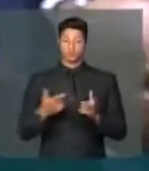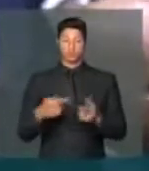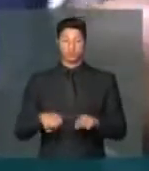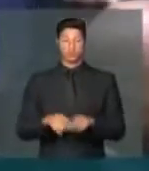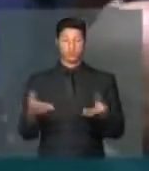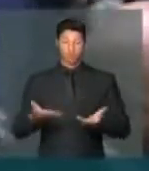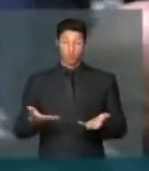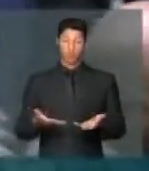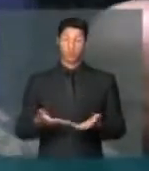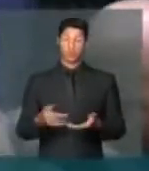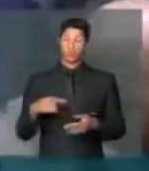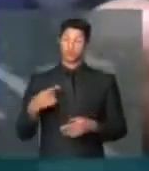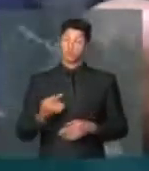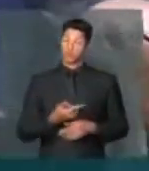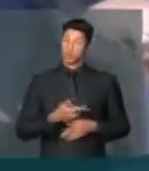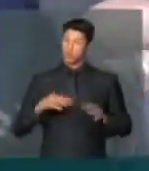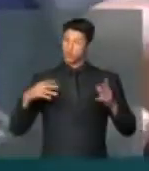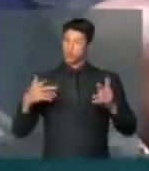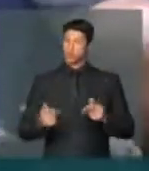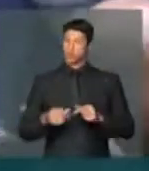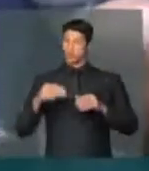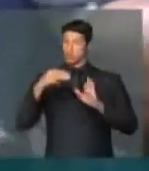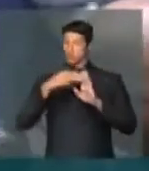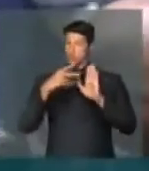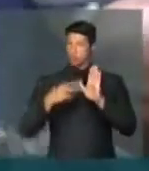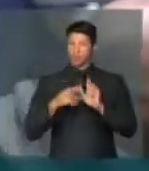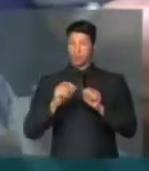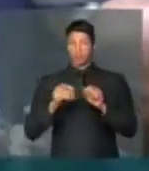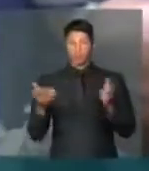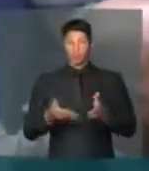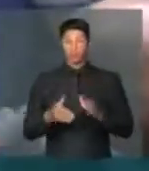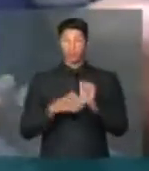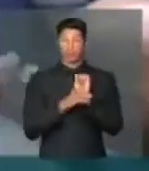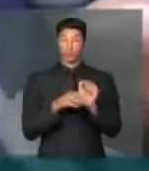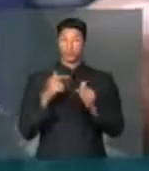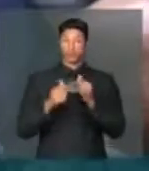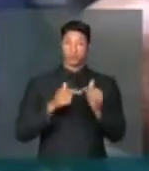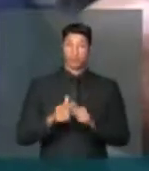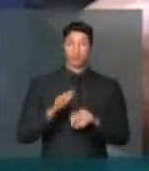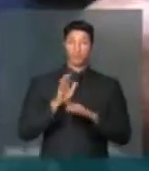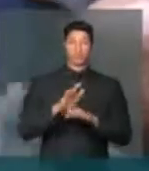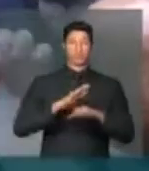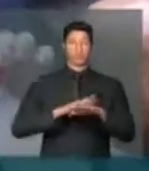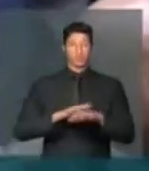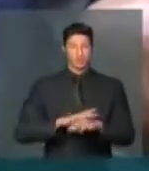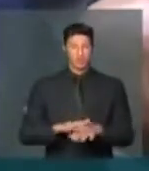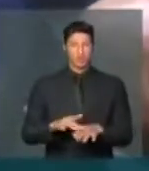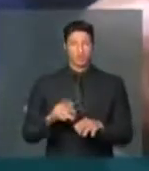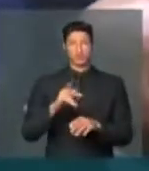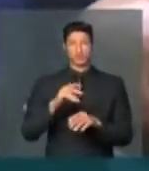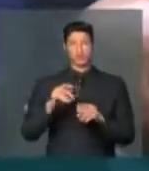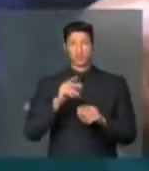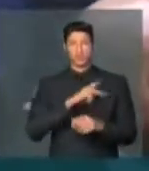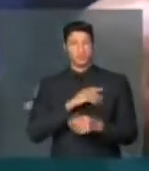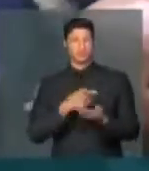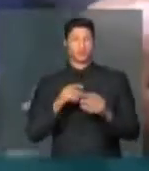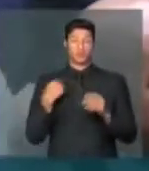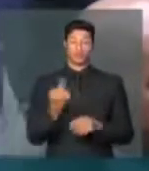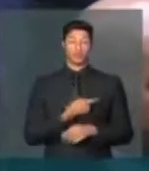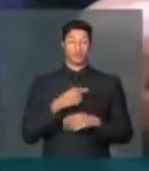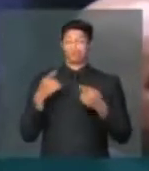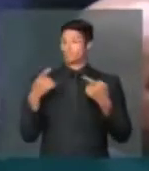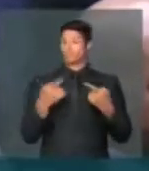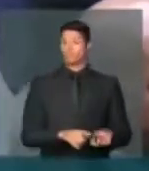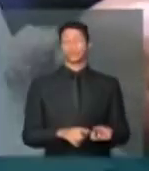e hoje, todas essas medidas estão colocadas seguro, desemprego, auxílio, doença pensões nós